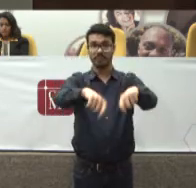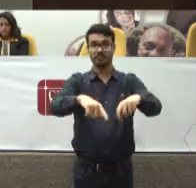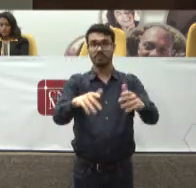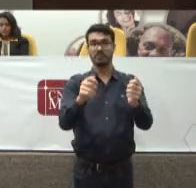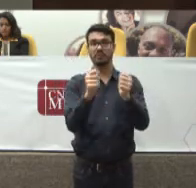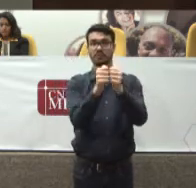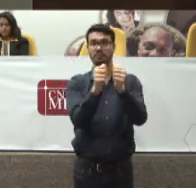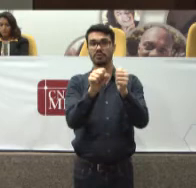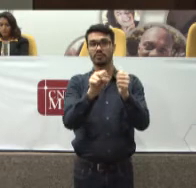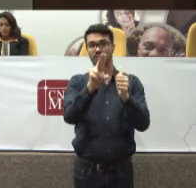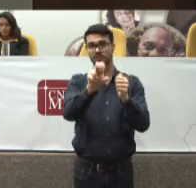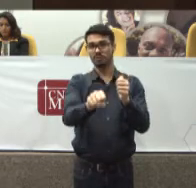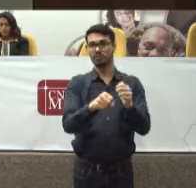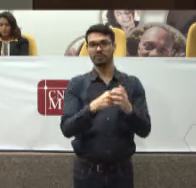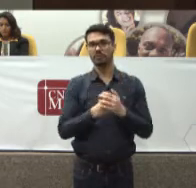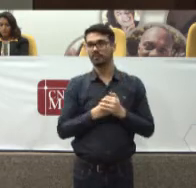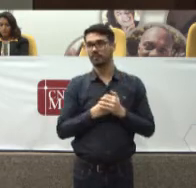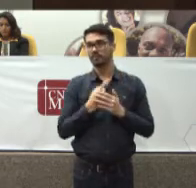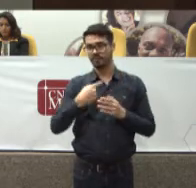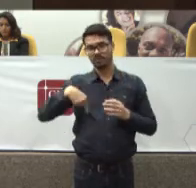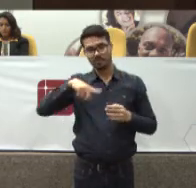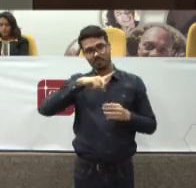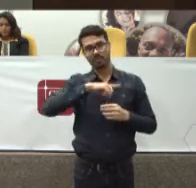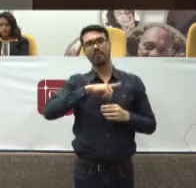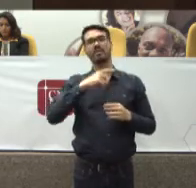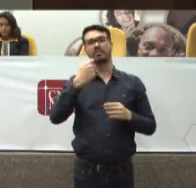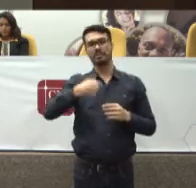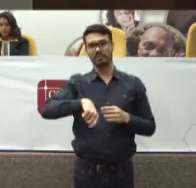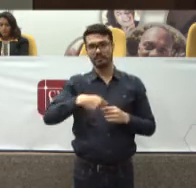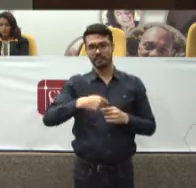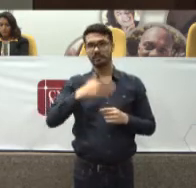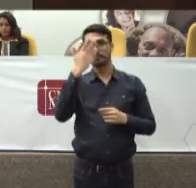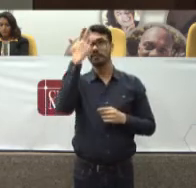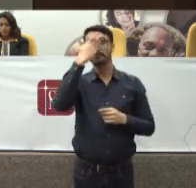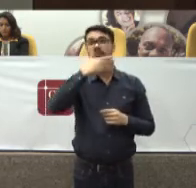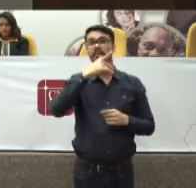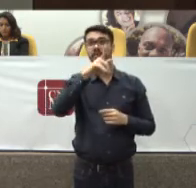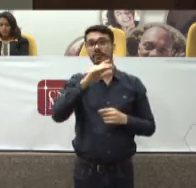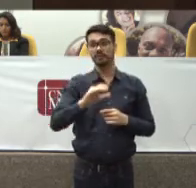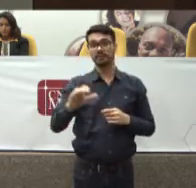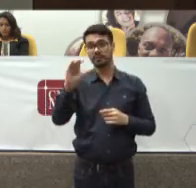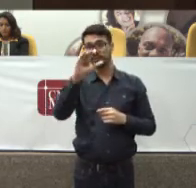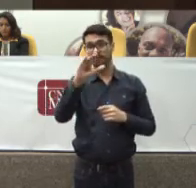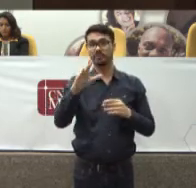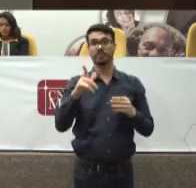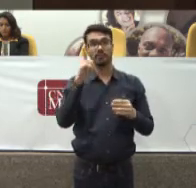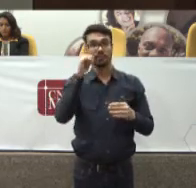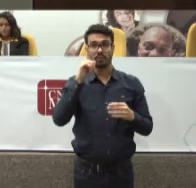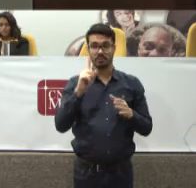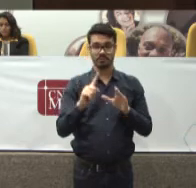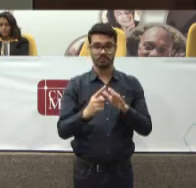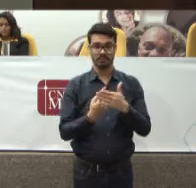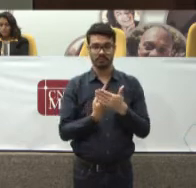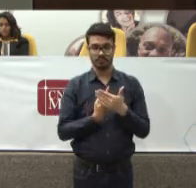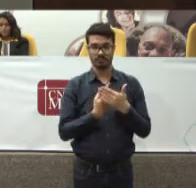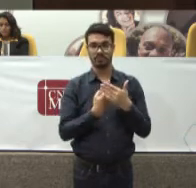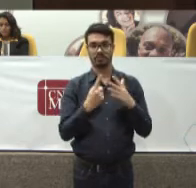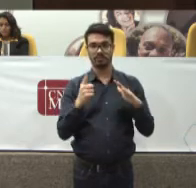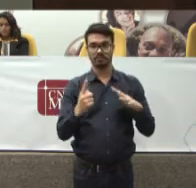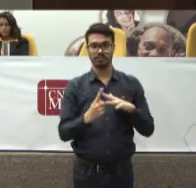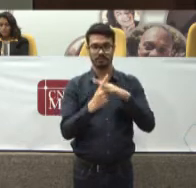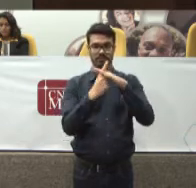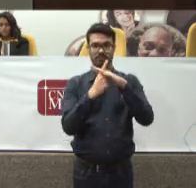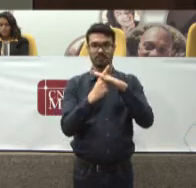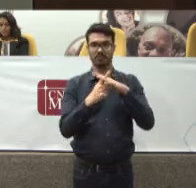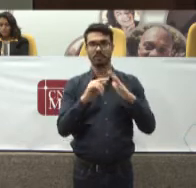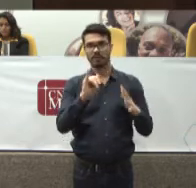Nós precisamos Ter evidência científica Para realizar Incorporações E aquele artigo científico Que fiz referência